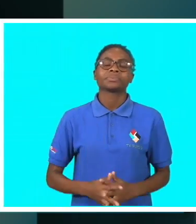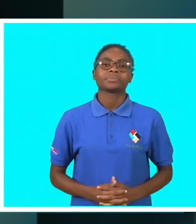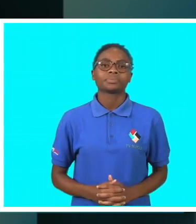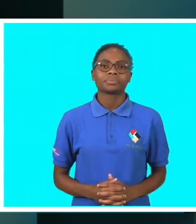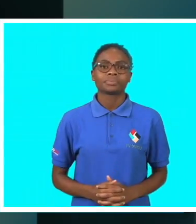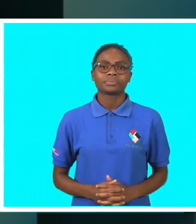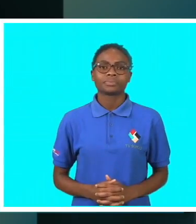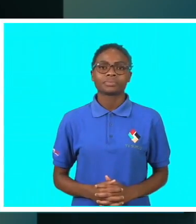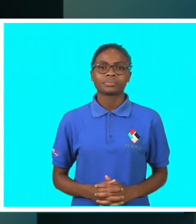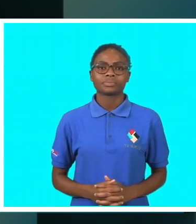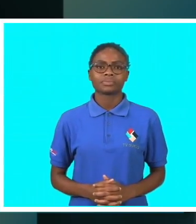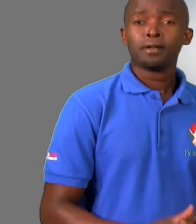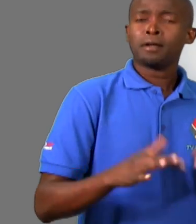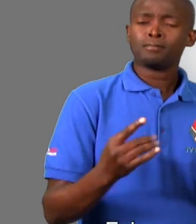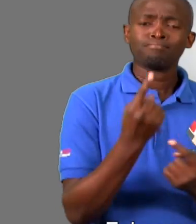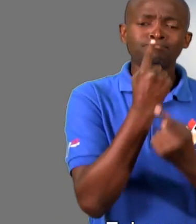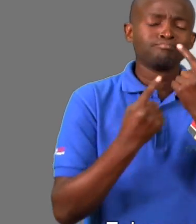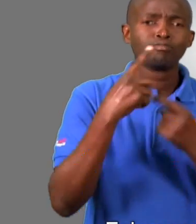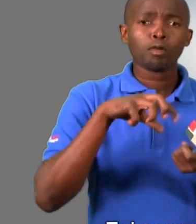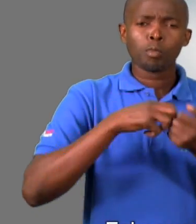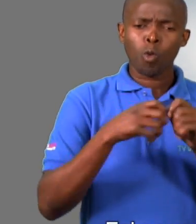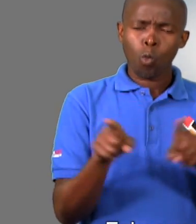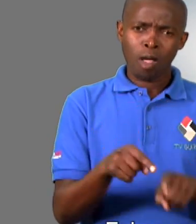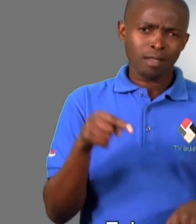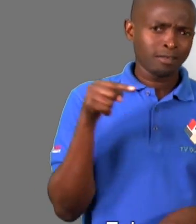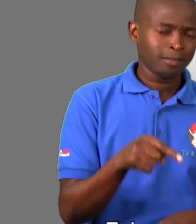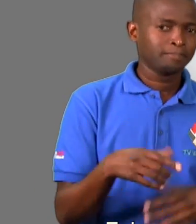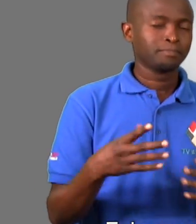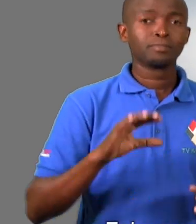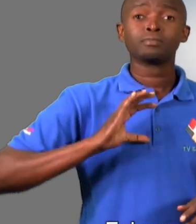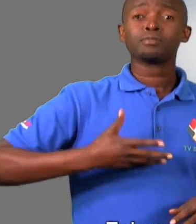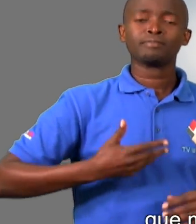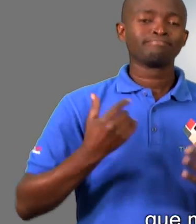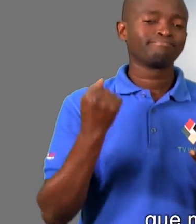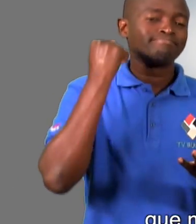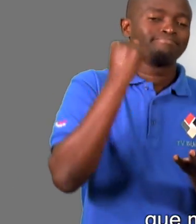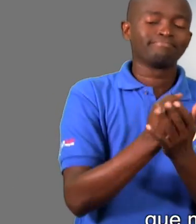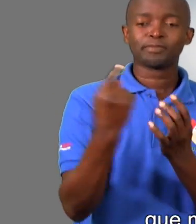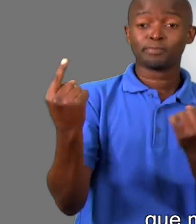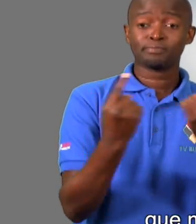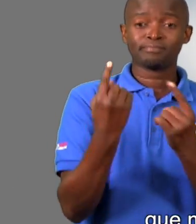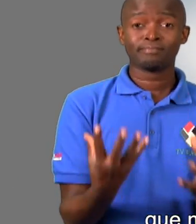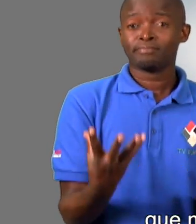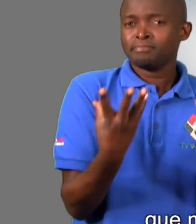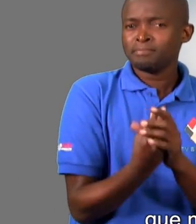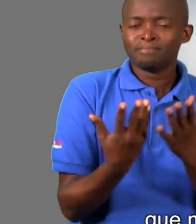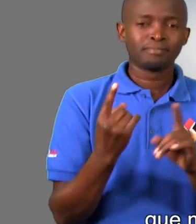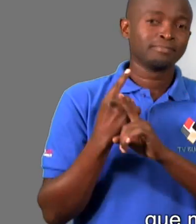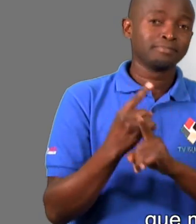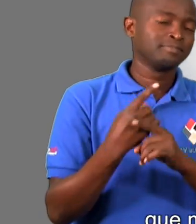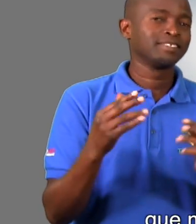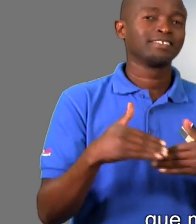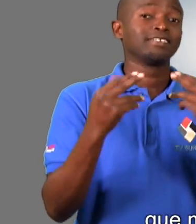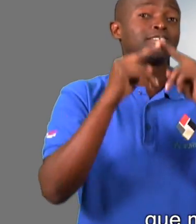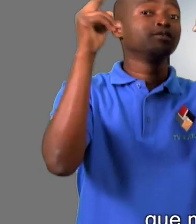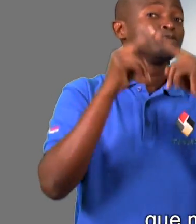intelectual. Foi para discutir problemas como estes que moçambicanas se juntaram no dia